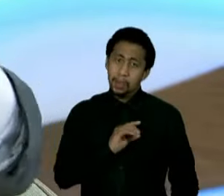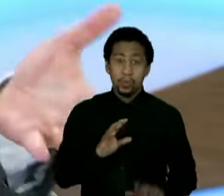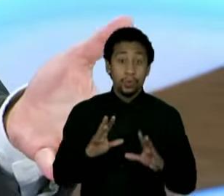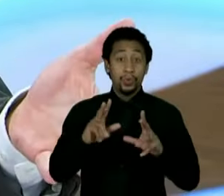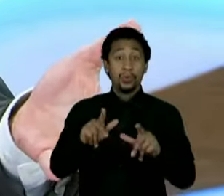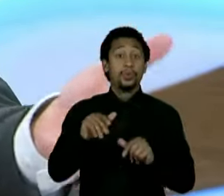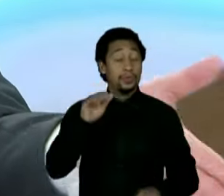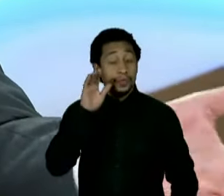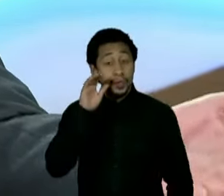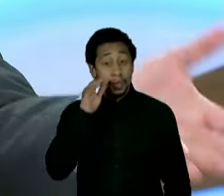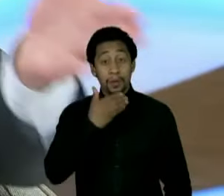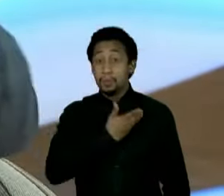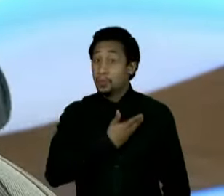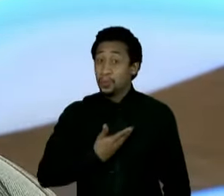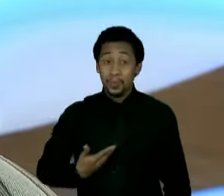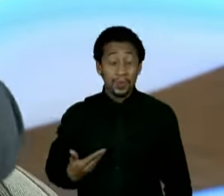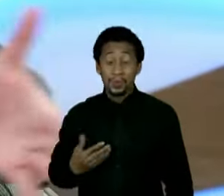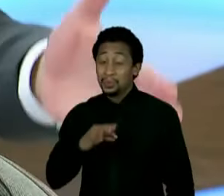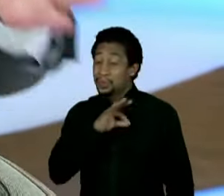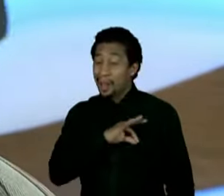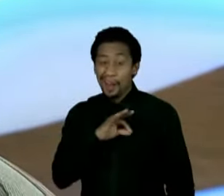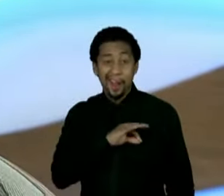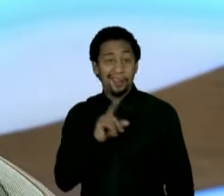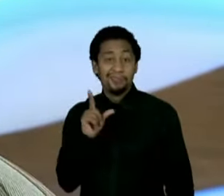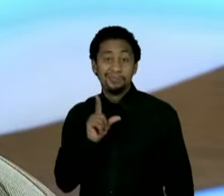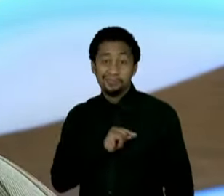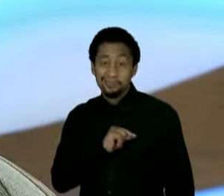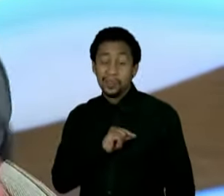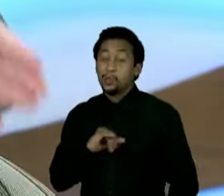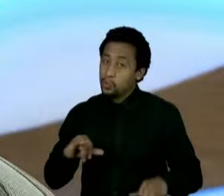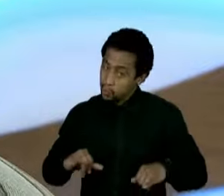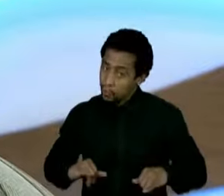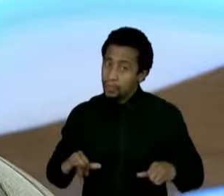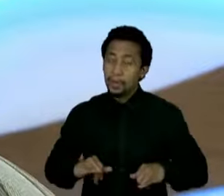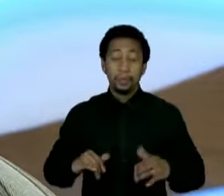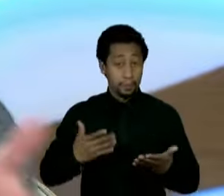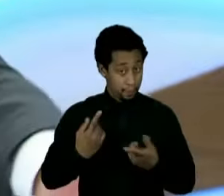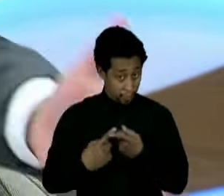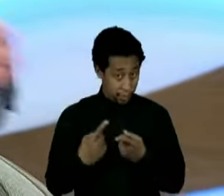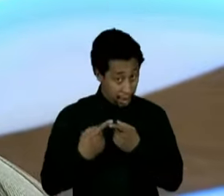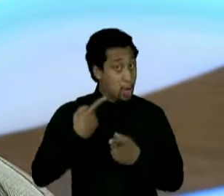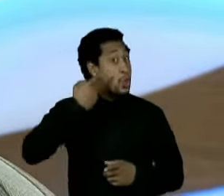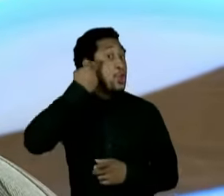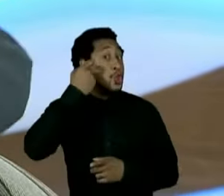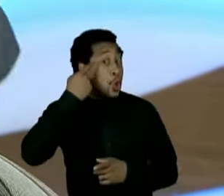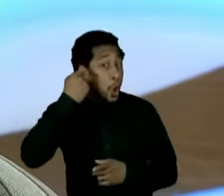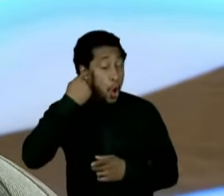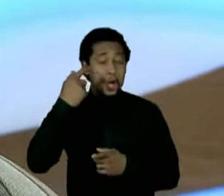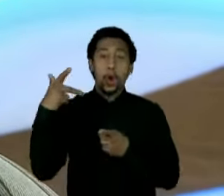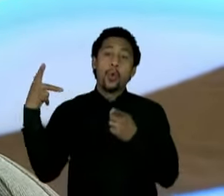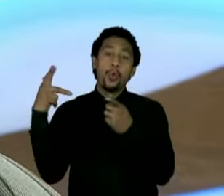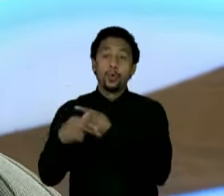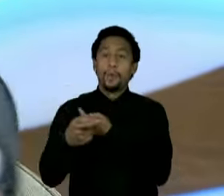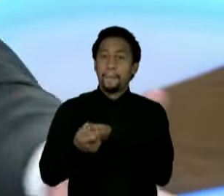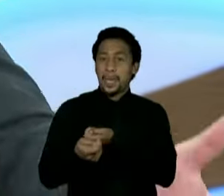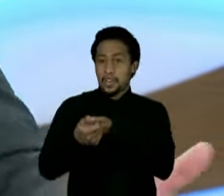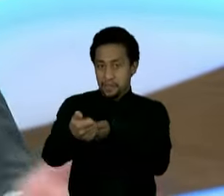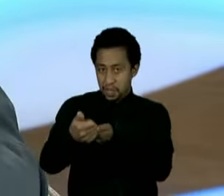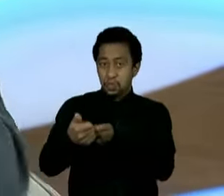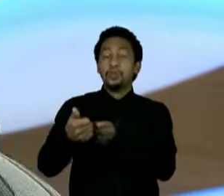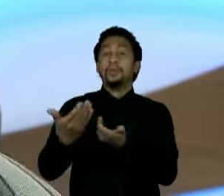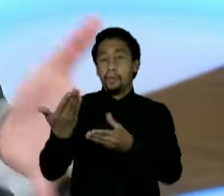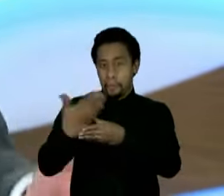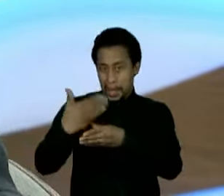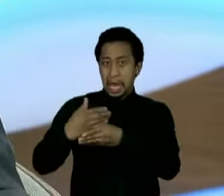os últimos quatro anos o governador Doria retirou os benefícios, aumentou os impostos, aumentou o pedágio, aumentou todas as coisas e não